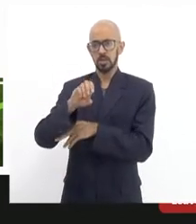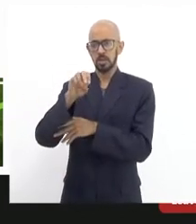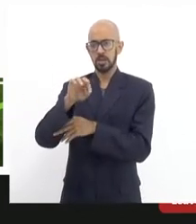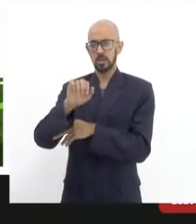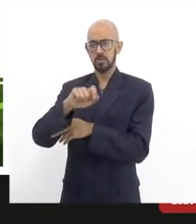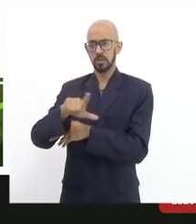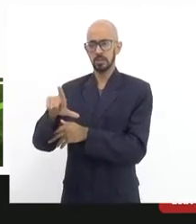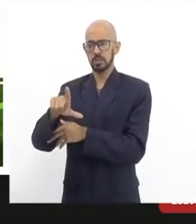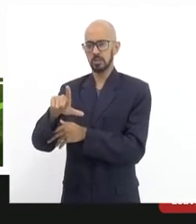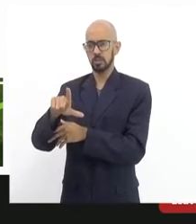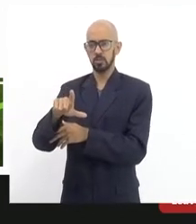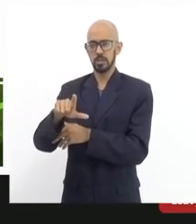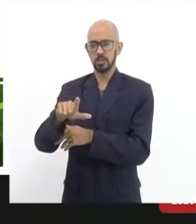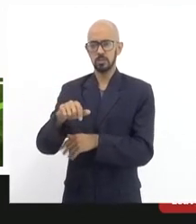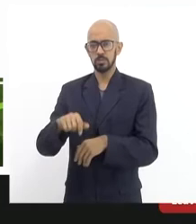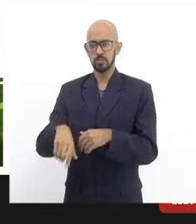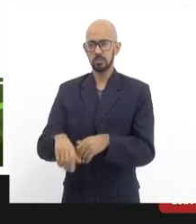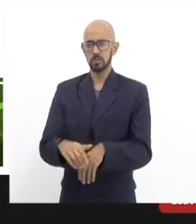próximo,